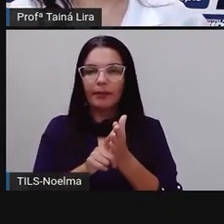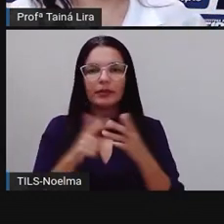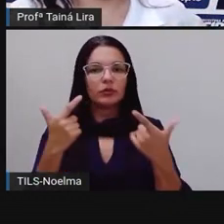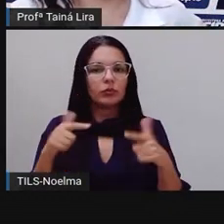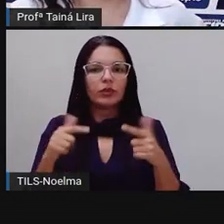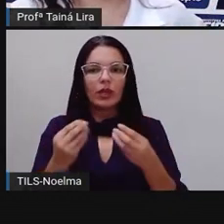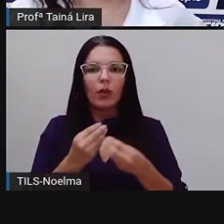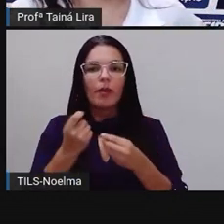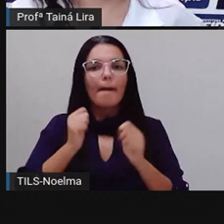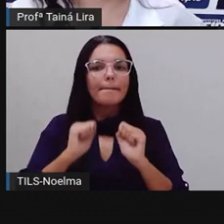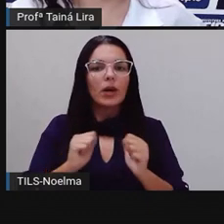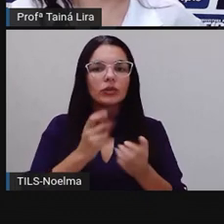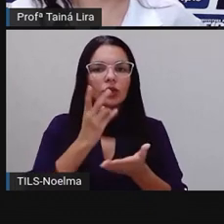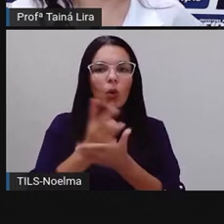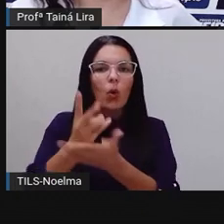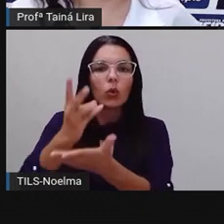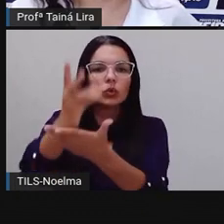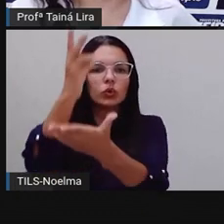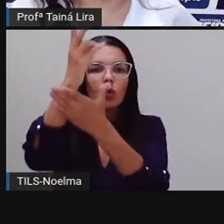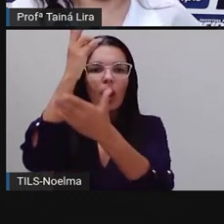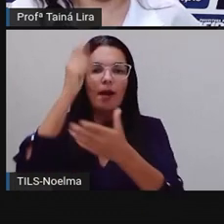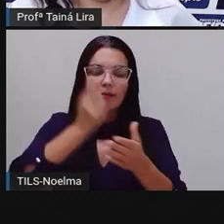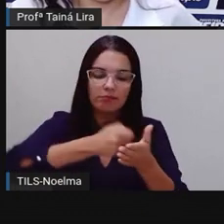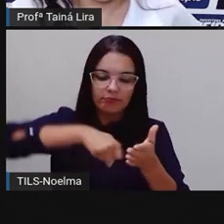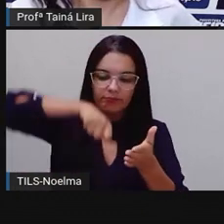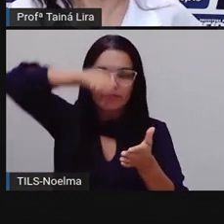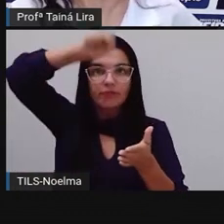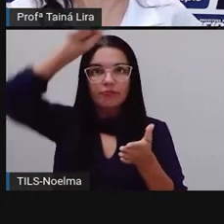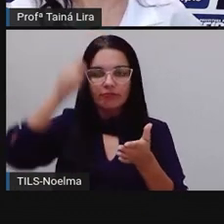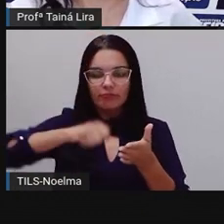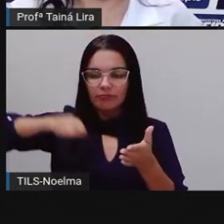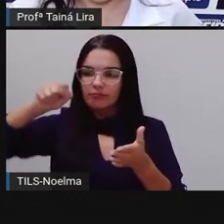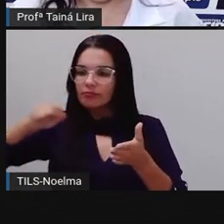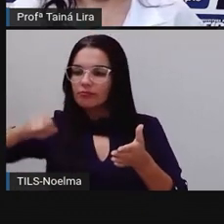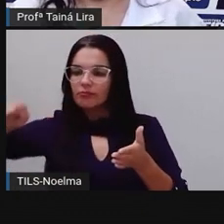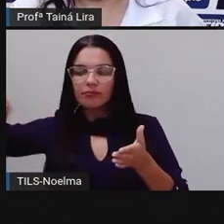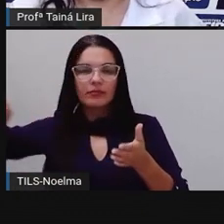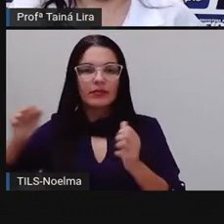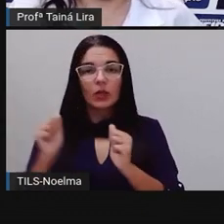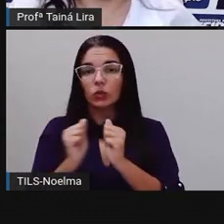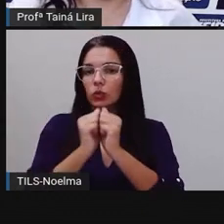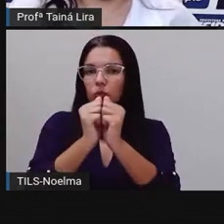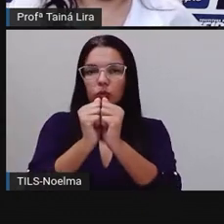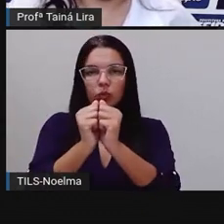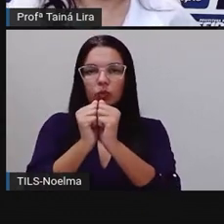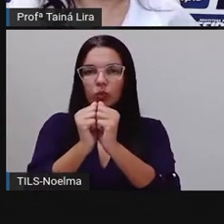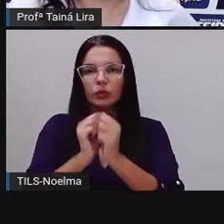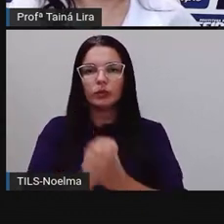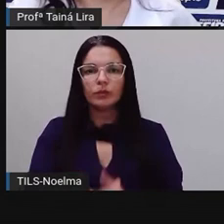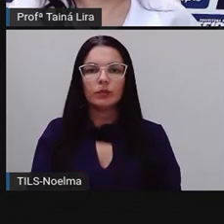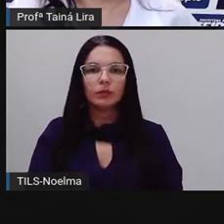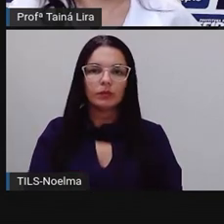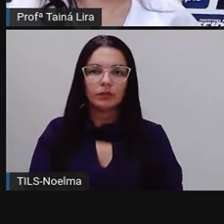acontecer, ó, a gente escreve uma letra e já puxa para escrever a outra letra, tá bom?